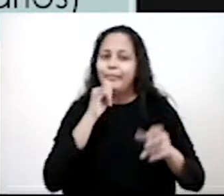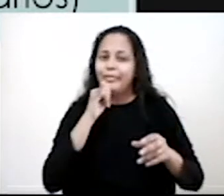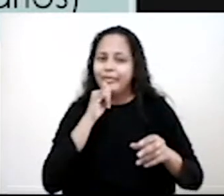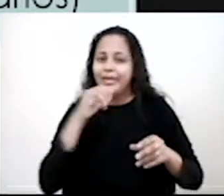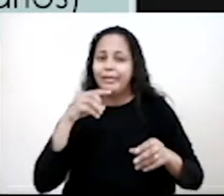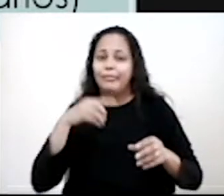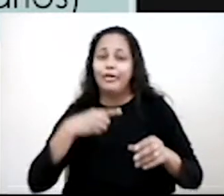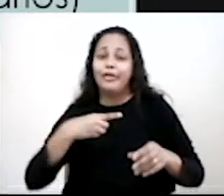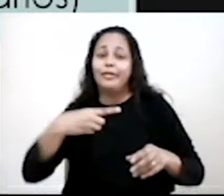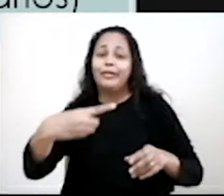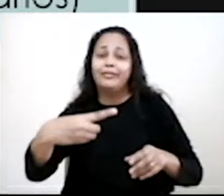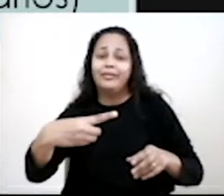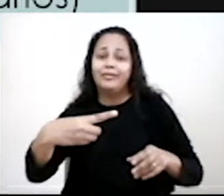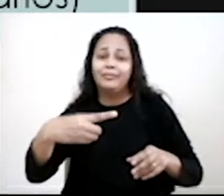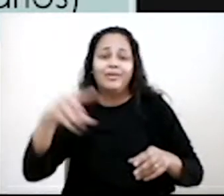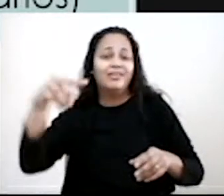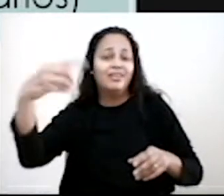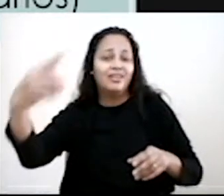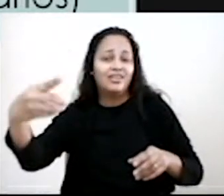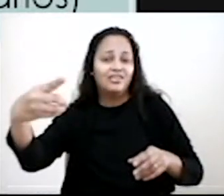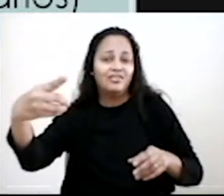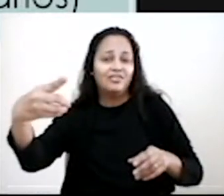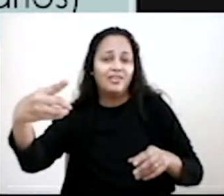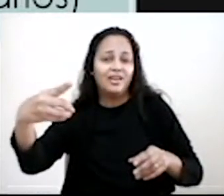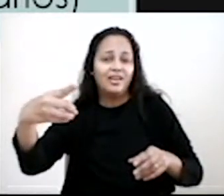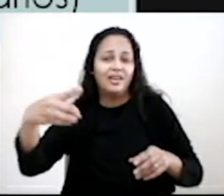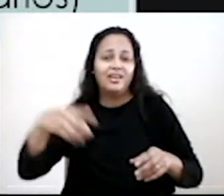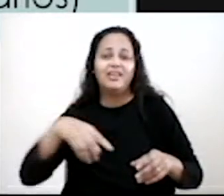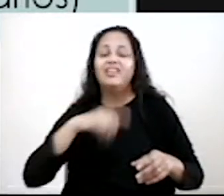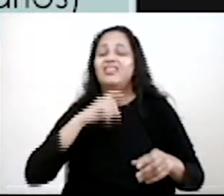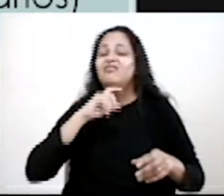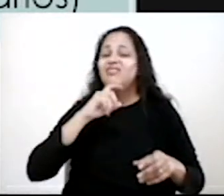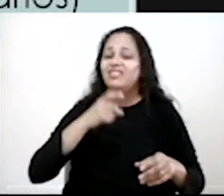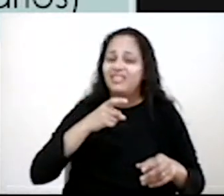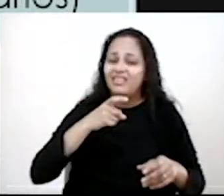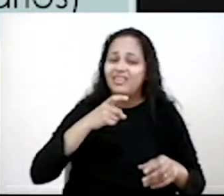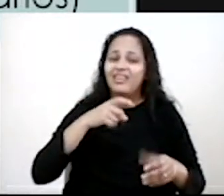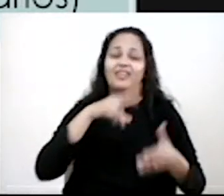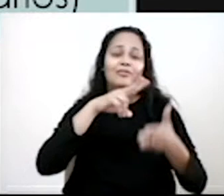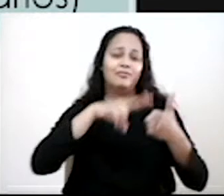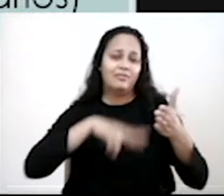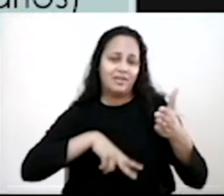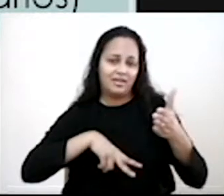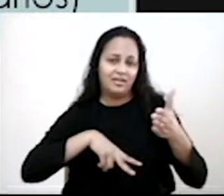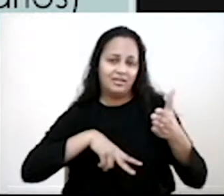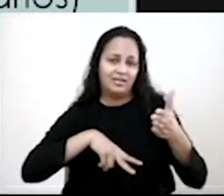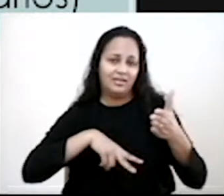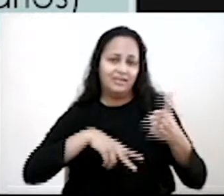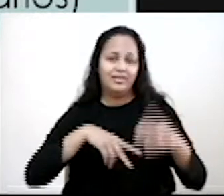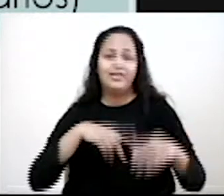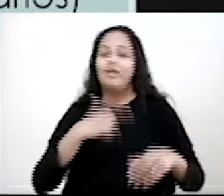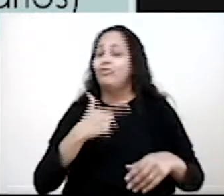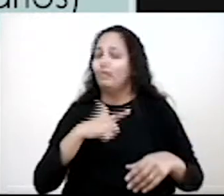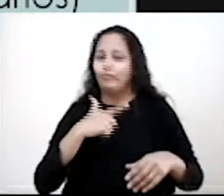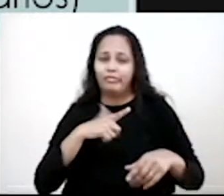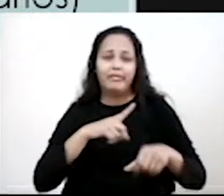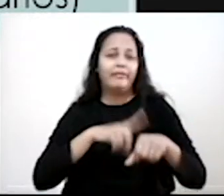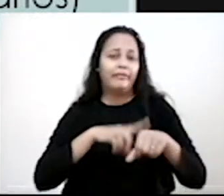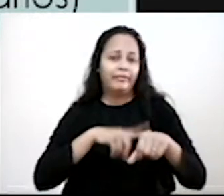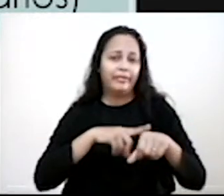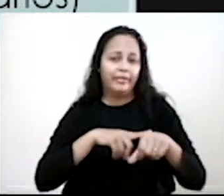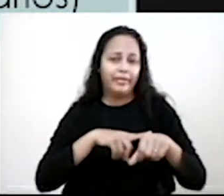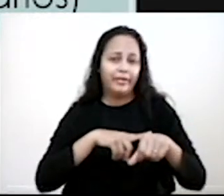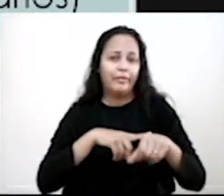que vem o que aconteceu hoje, já é notícia velha. Ninguém vai ler. Então, por isso que eles não têm esse tempo de elaboração.